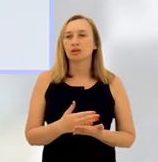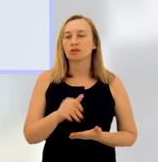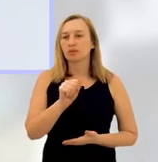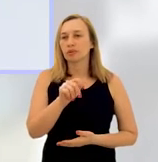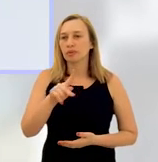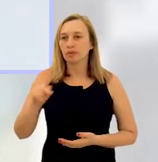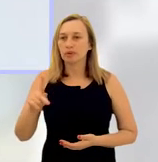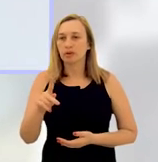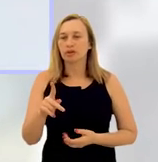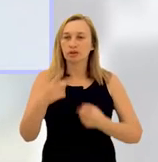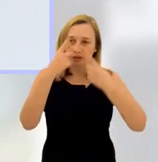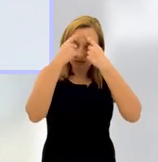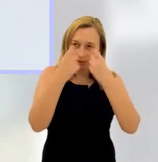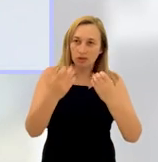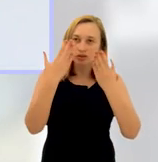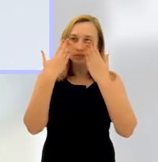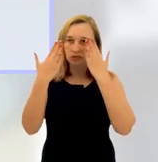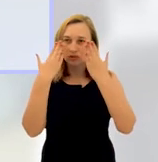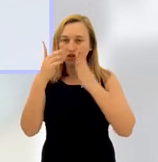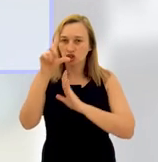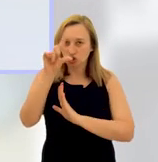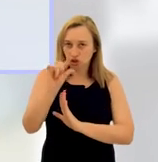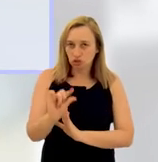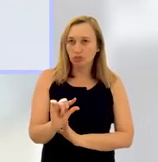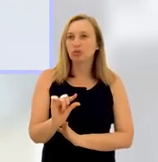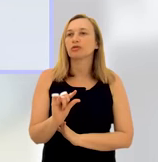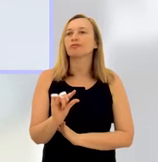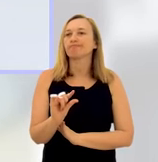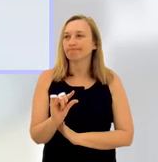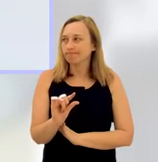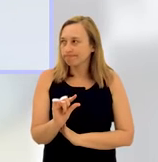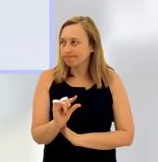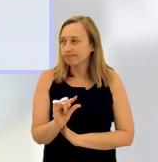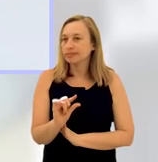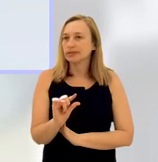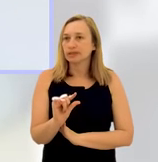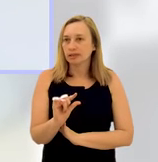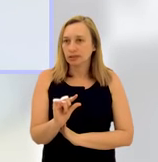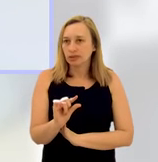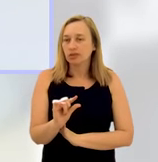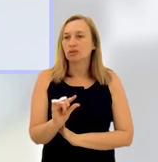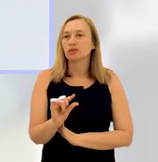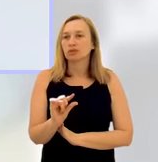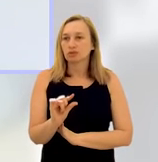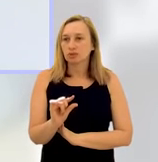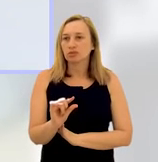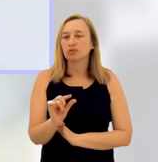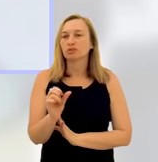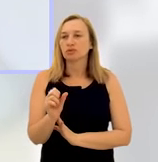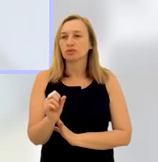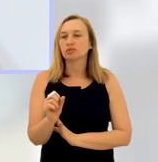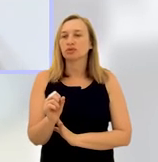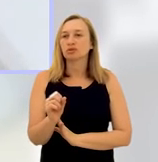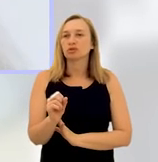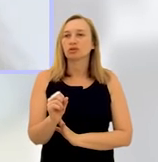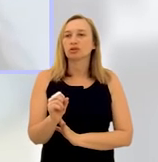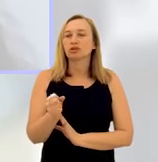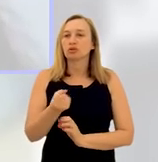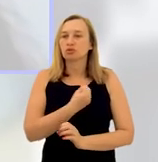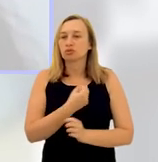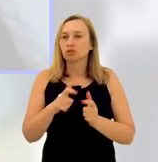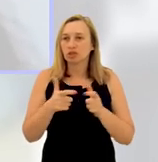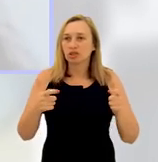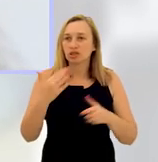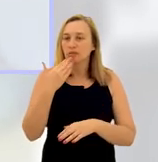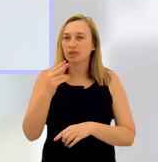da edição do aplicativo, os casos de violência psicológica tiveram um exponencial aumento aí de